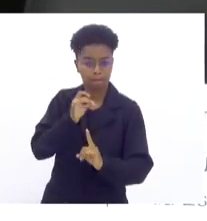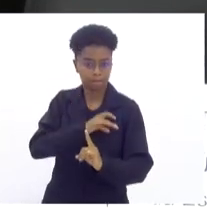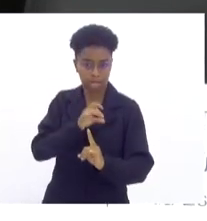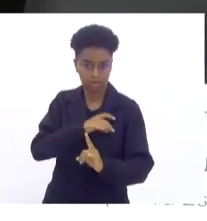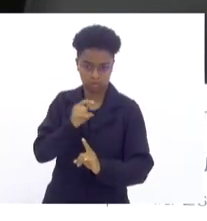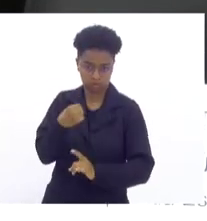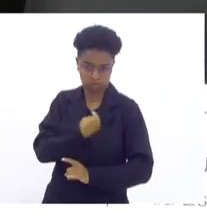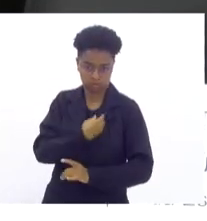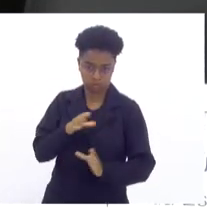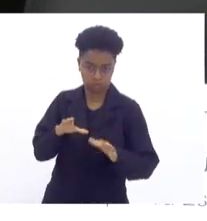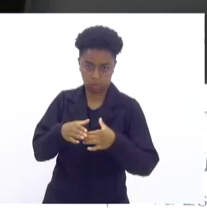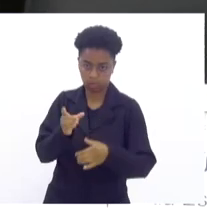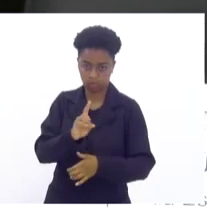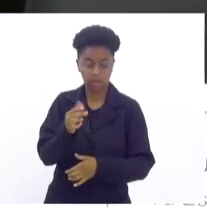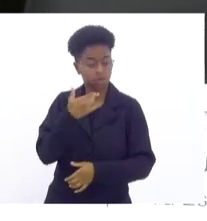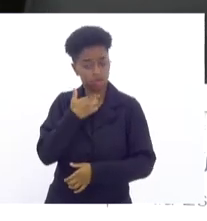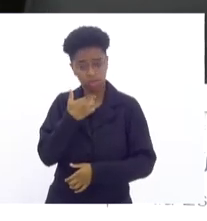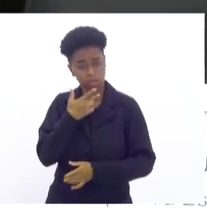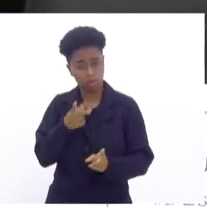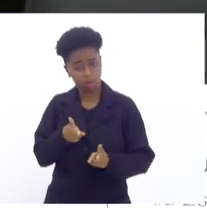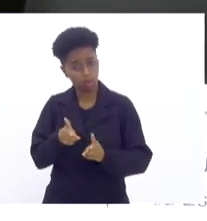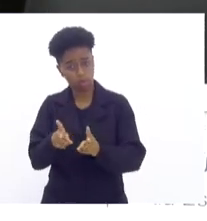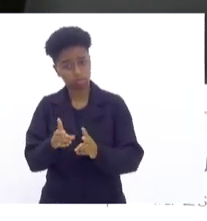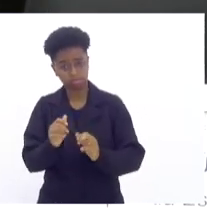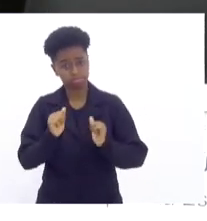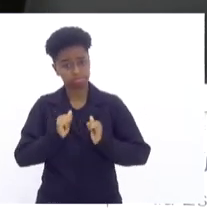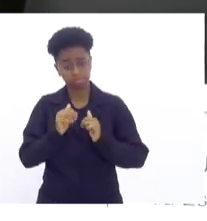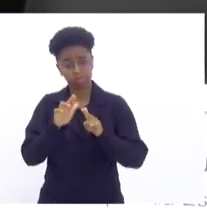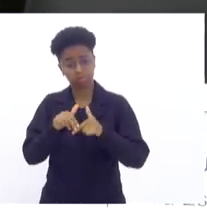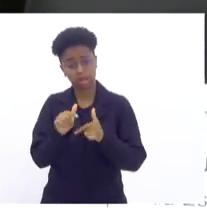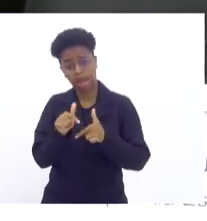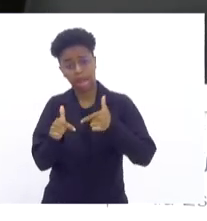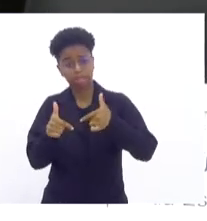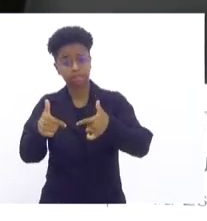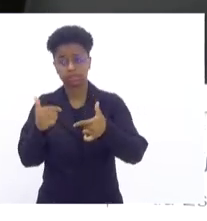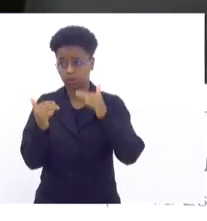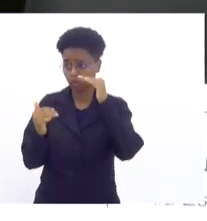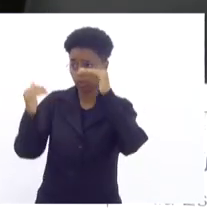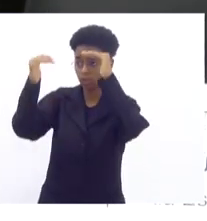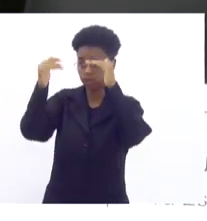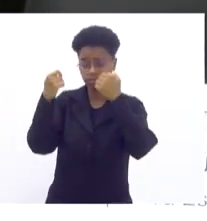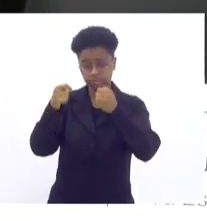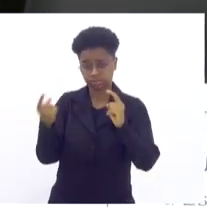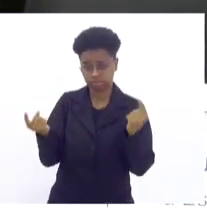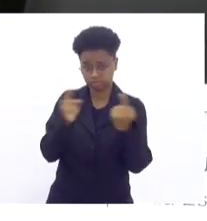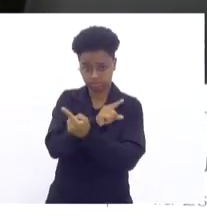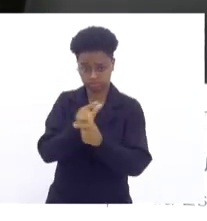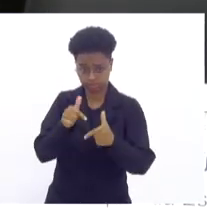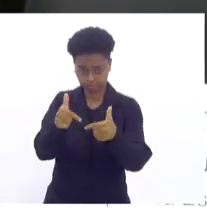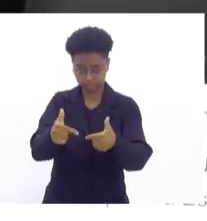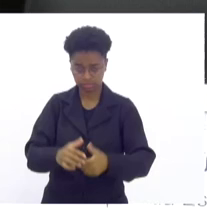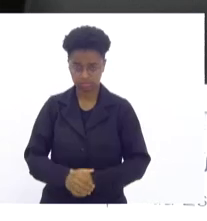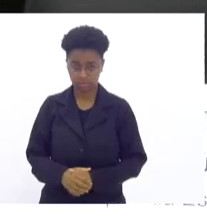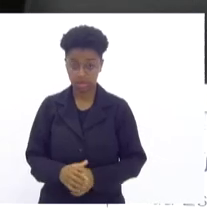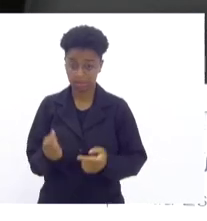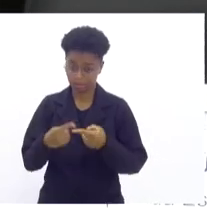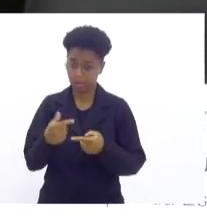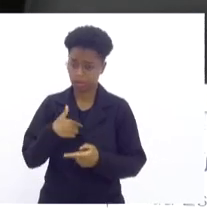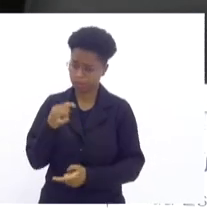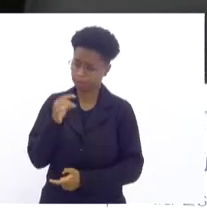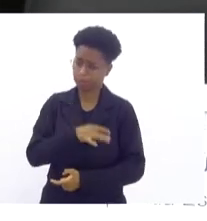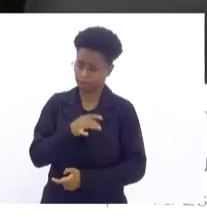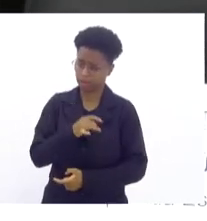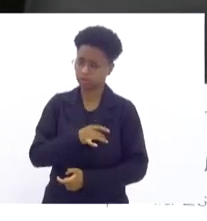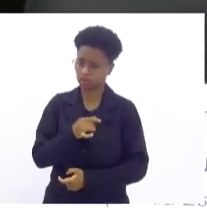A nossa tropa não pode continuar amedrontada por causa da atitude dessas pessoas que estão lá em cima e deveriam fazer o contrário. Porque eu tenho medo muito